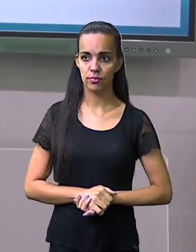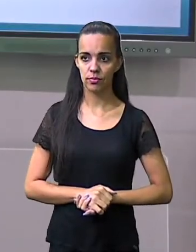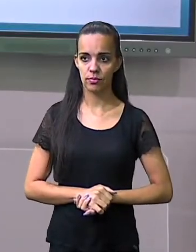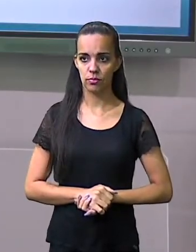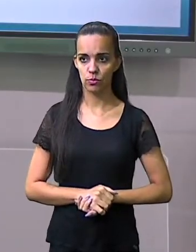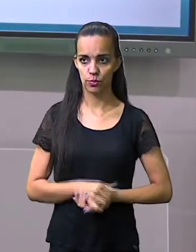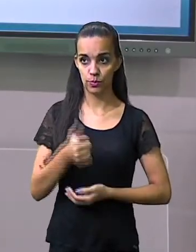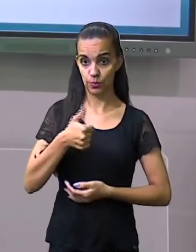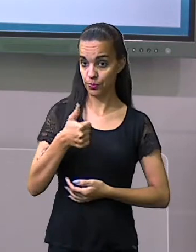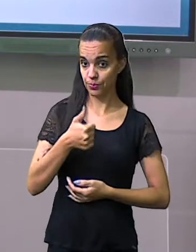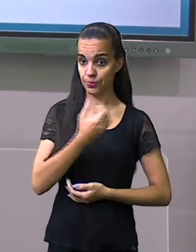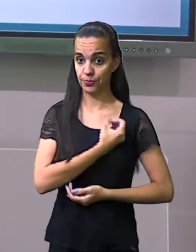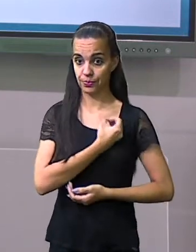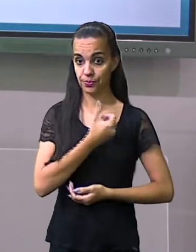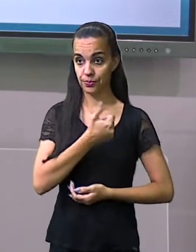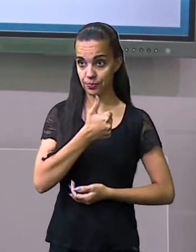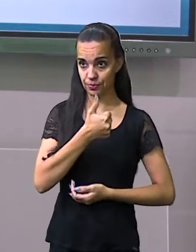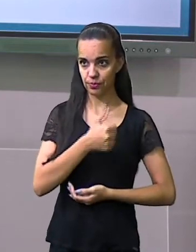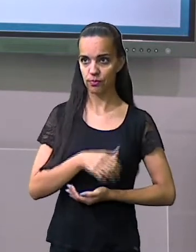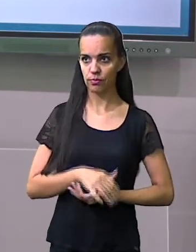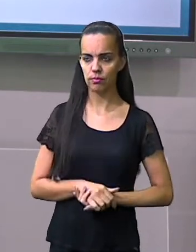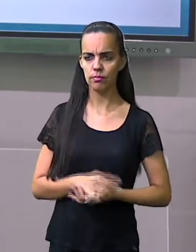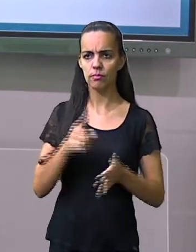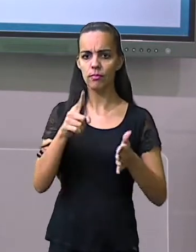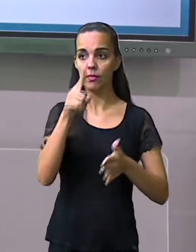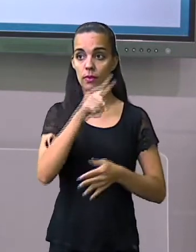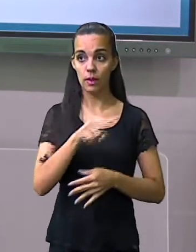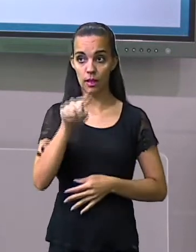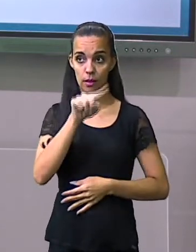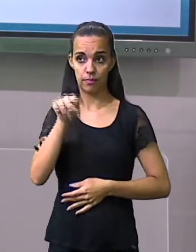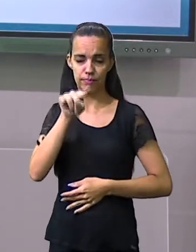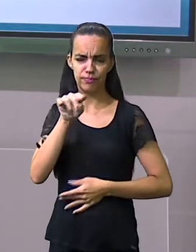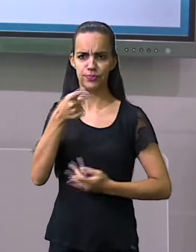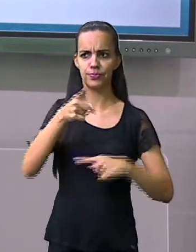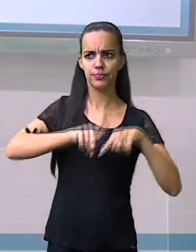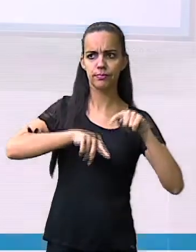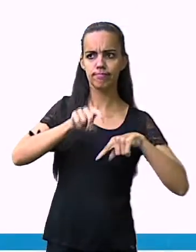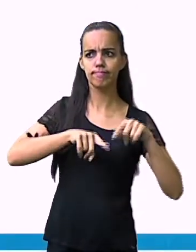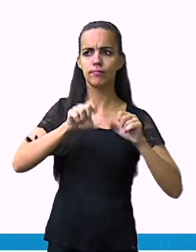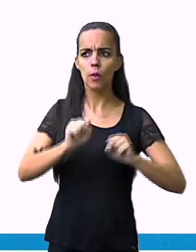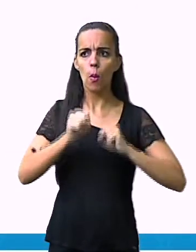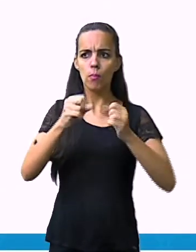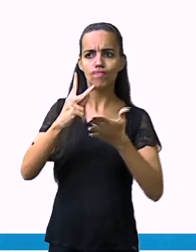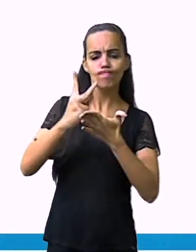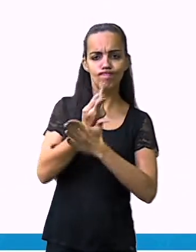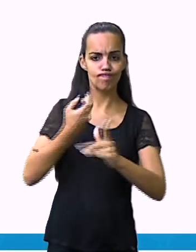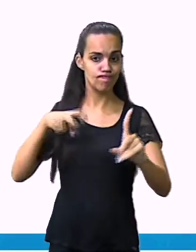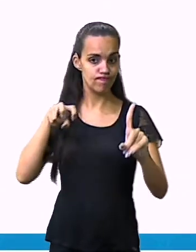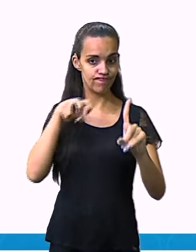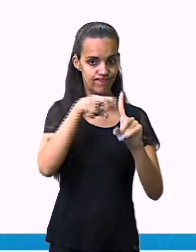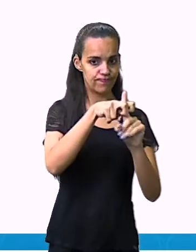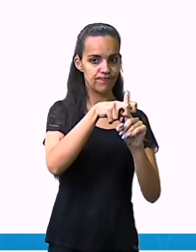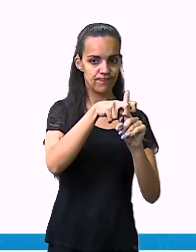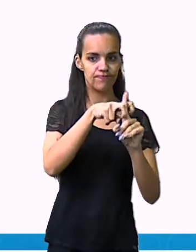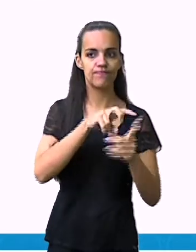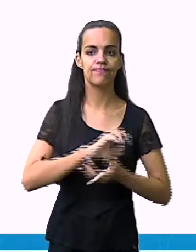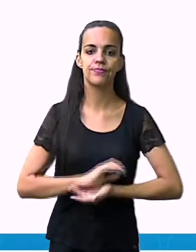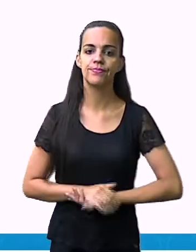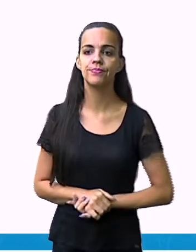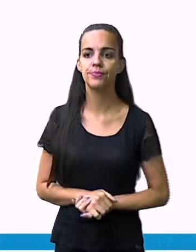Número 1. Circule os objetos que podem causar acidentes.